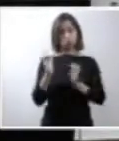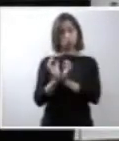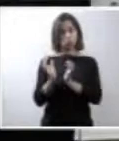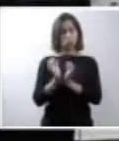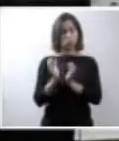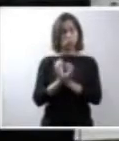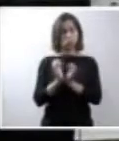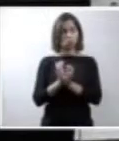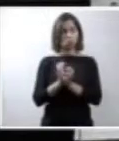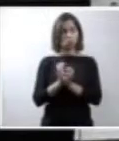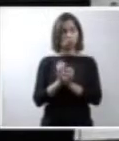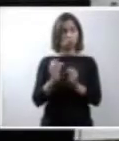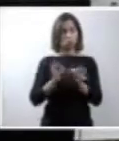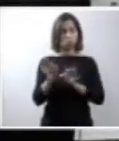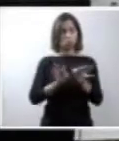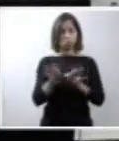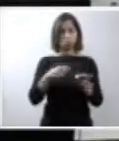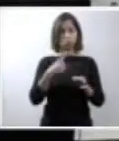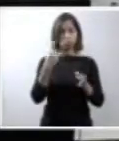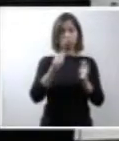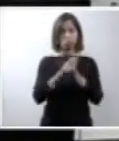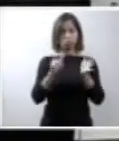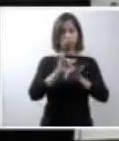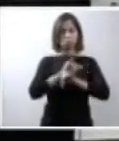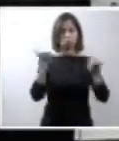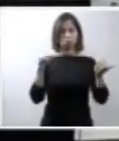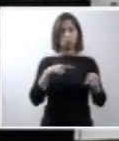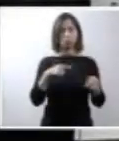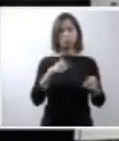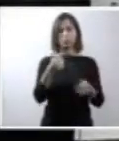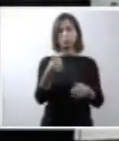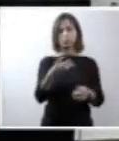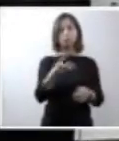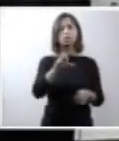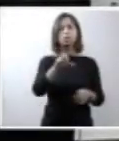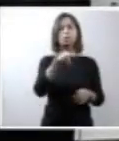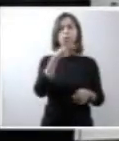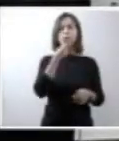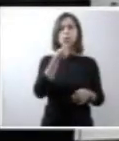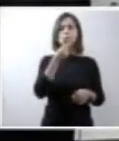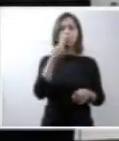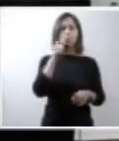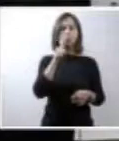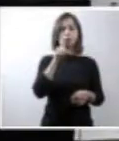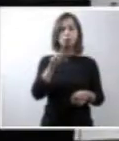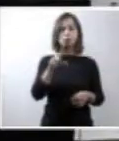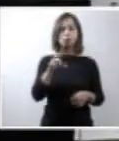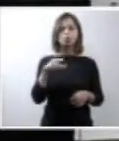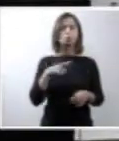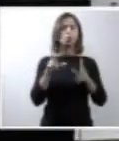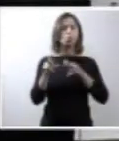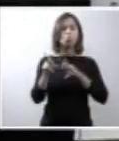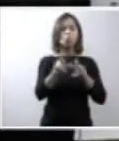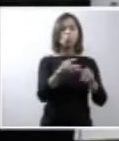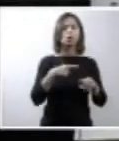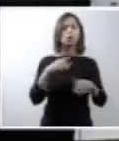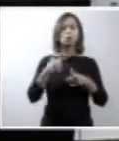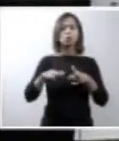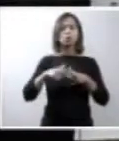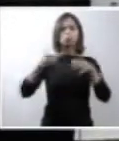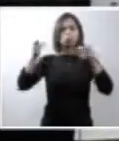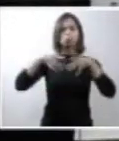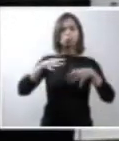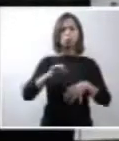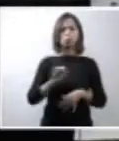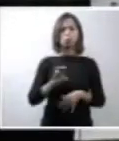que a gente está preparando para a publicação de 13 irmãos, que têm o mesmo tipo de tumor gonadal, porque